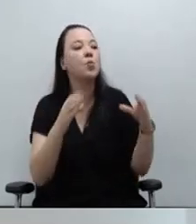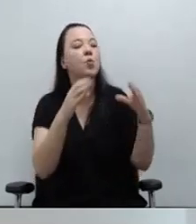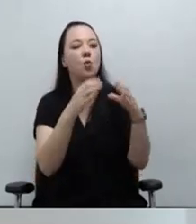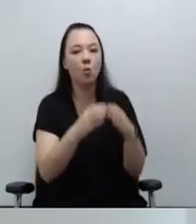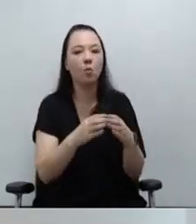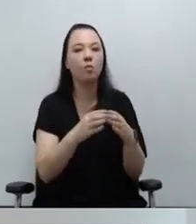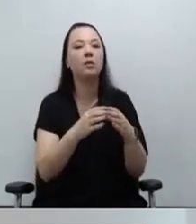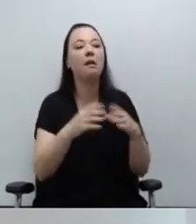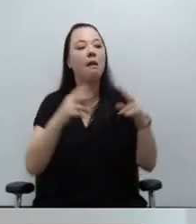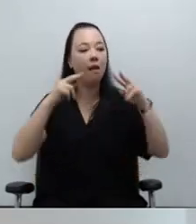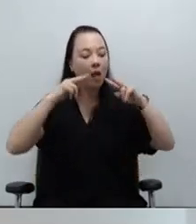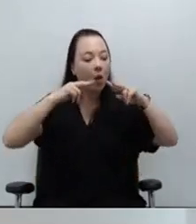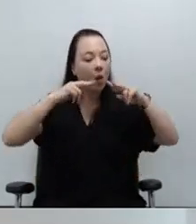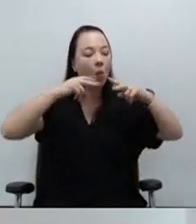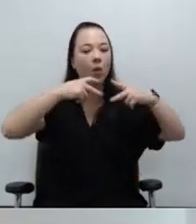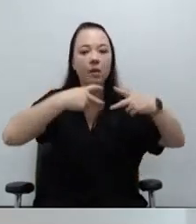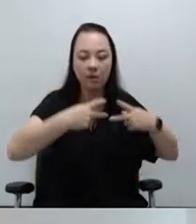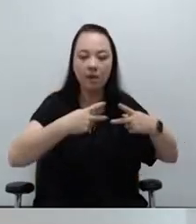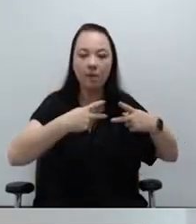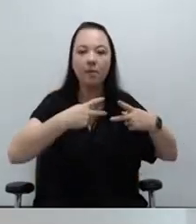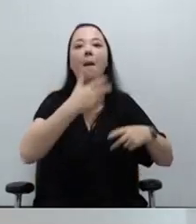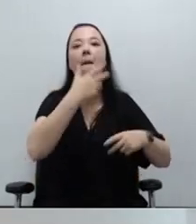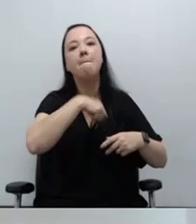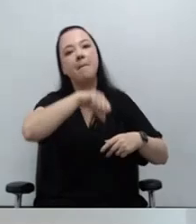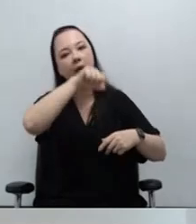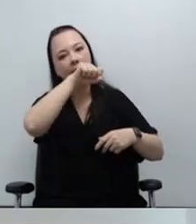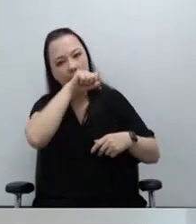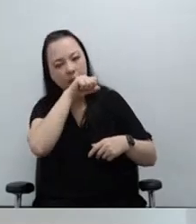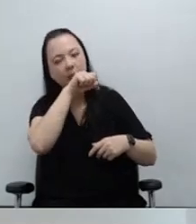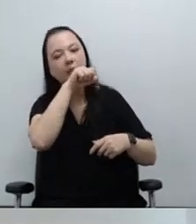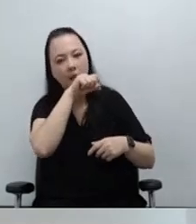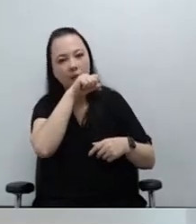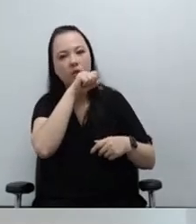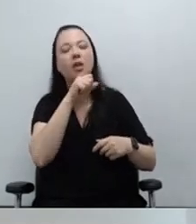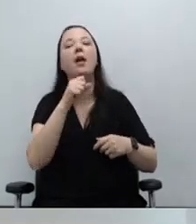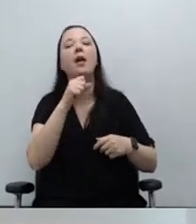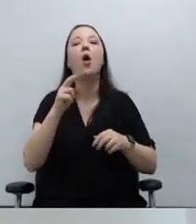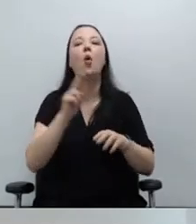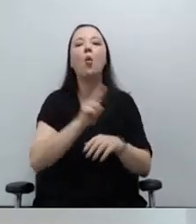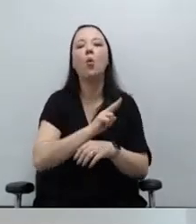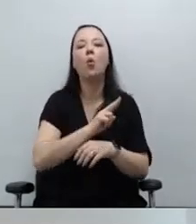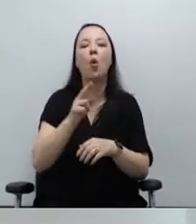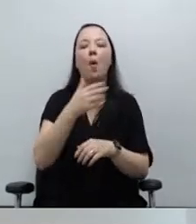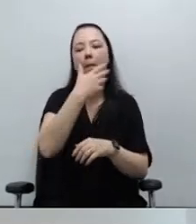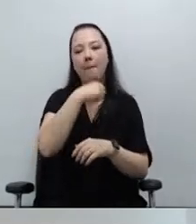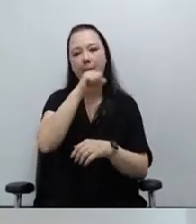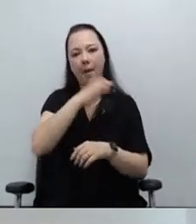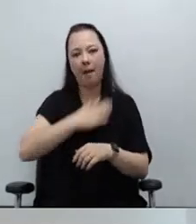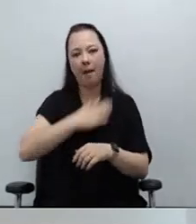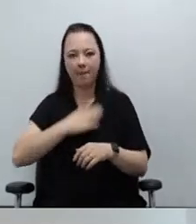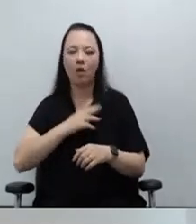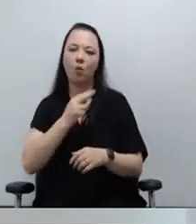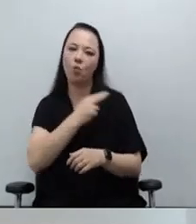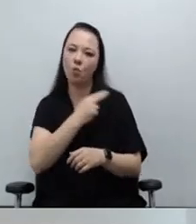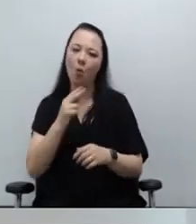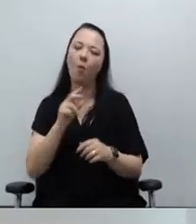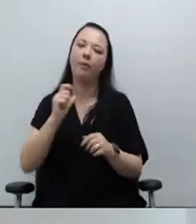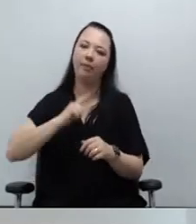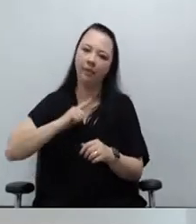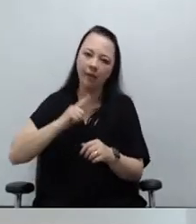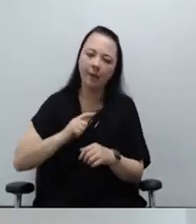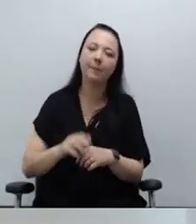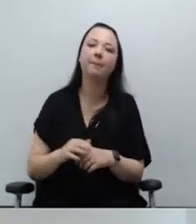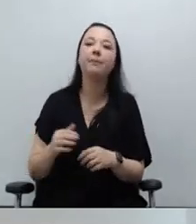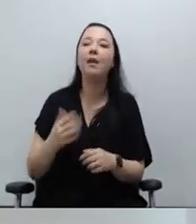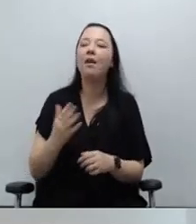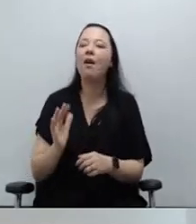paternidade, de meu pai tem nome, e do mutirão pelo dia da luta da população em situação de rua, que aconteceram na última semana,